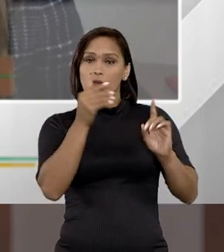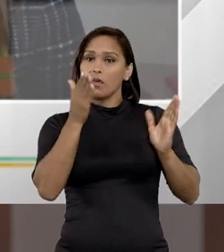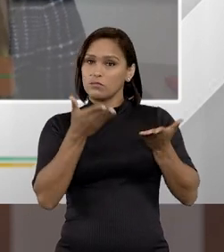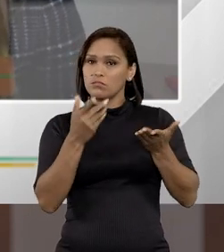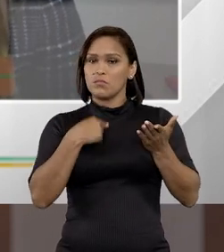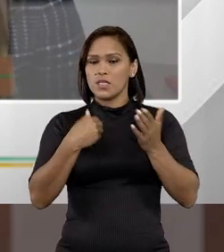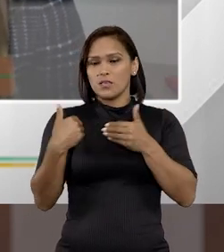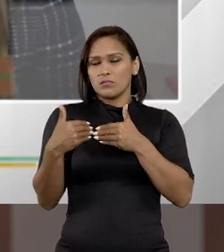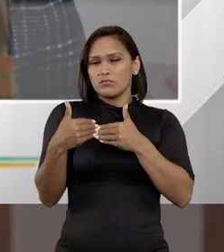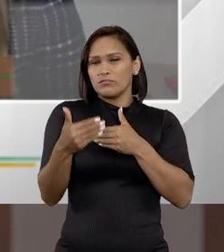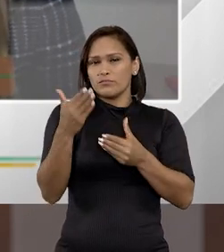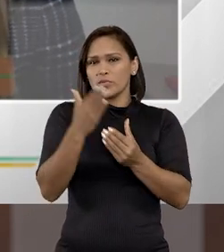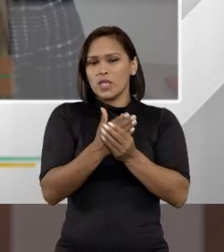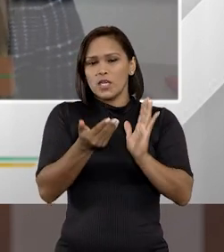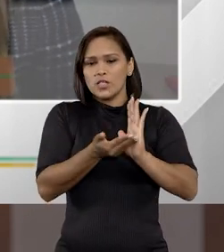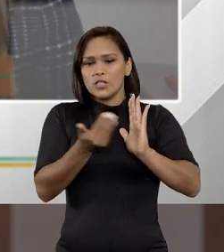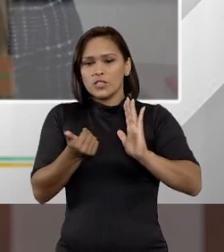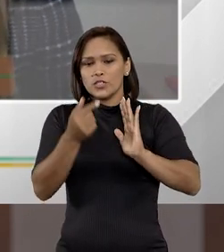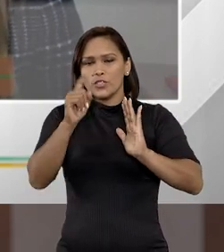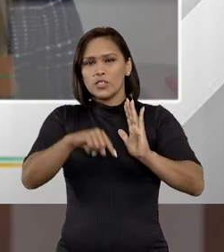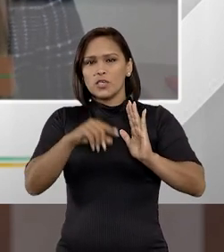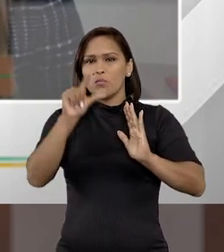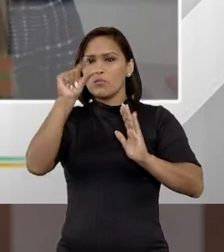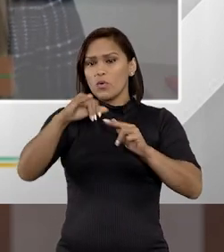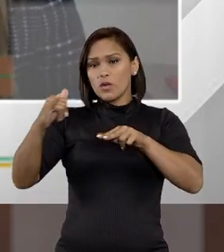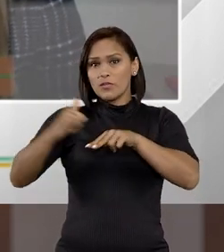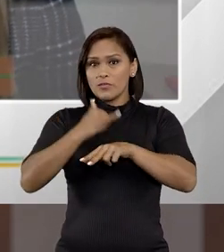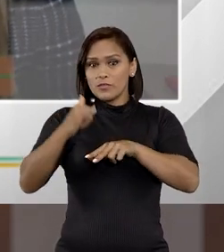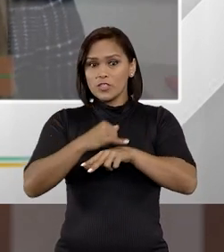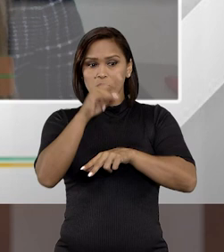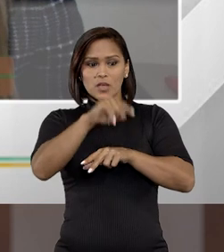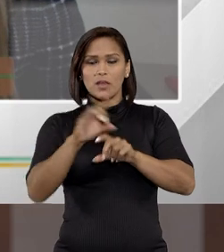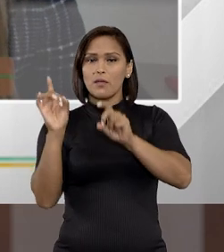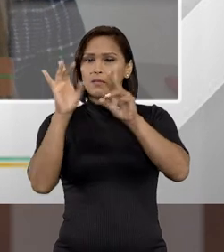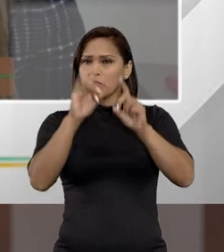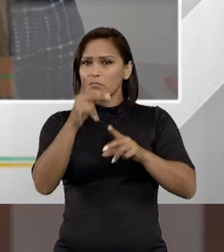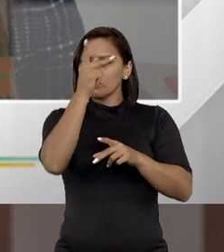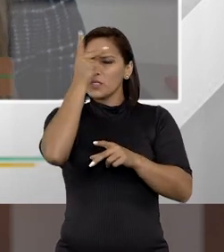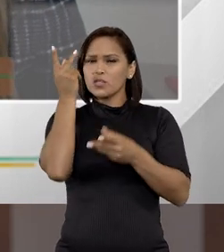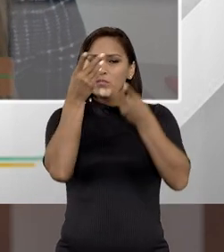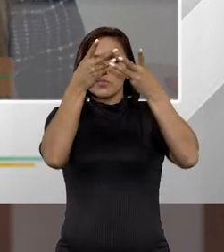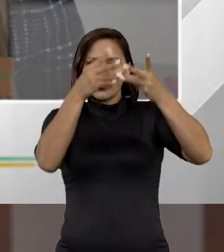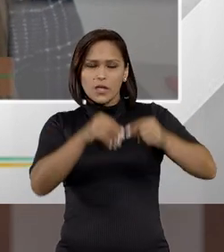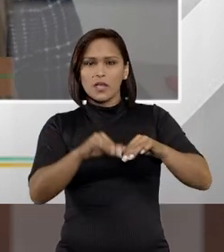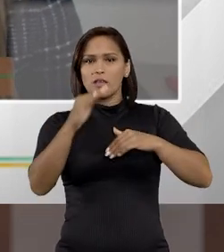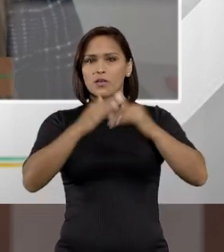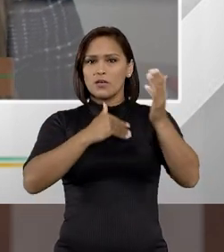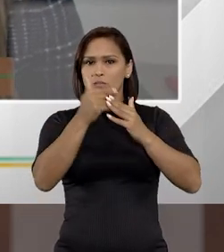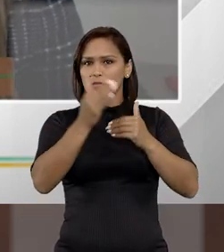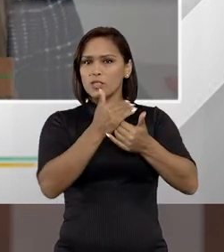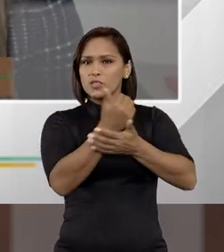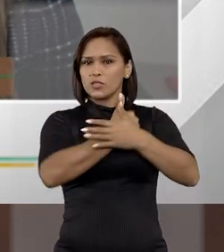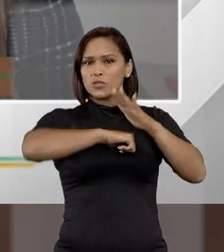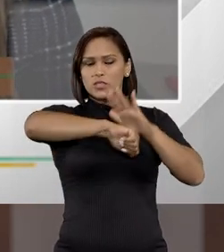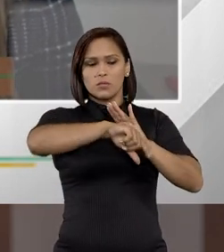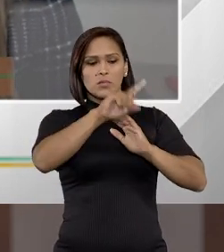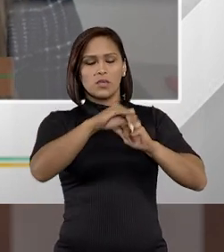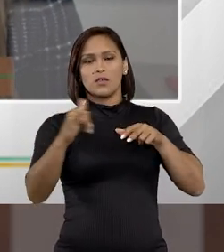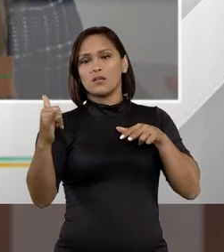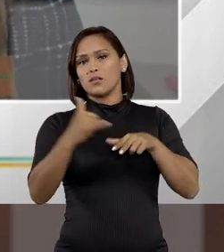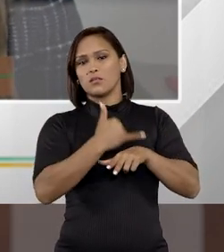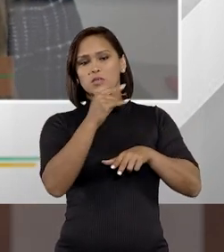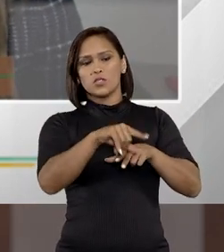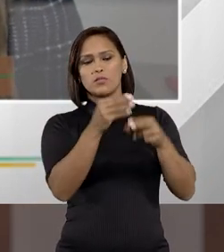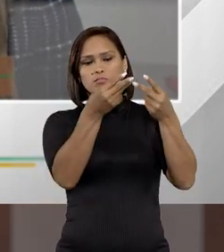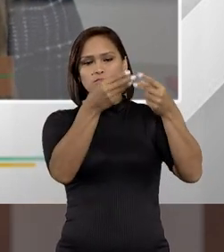obviamente, mas é um processo que tira de cena um pouco a vítima, que é a pessoa mais lesada com a prática do delito, é a pessoa que está ali